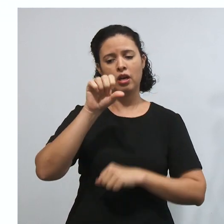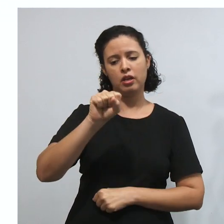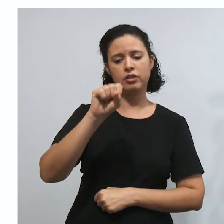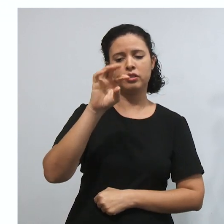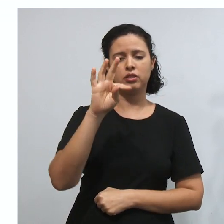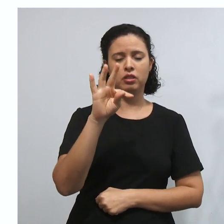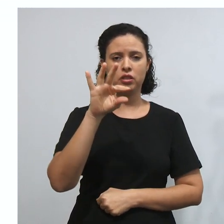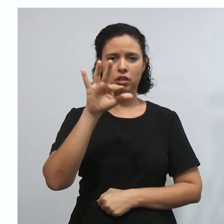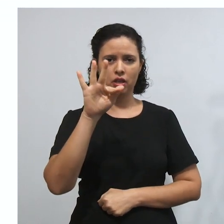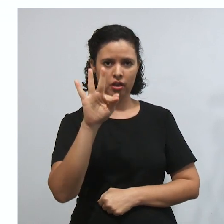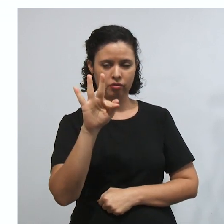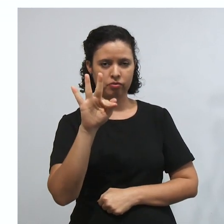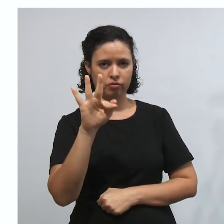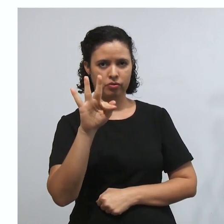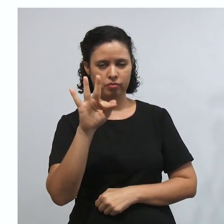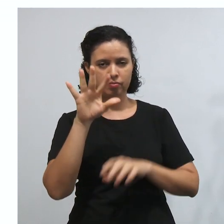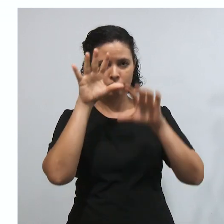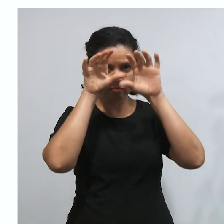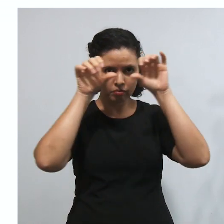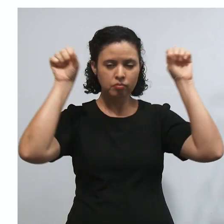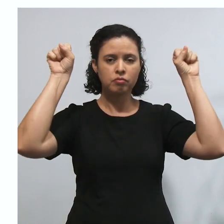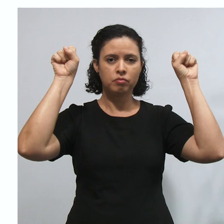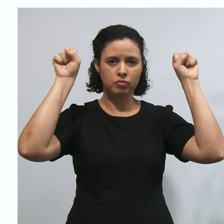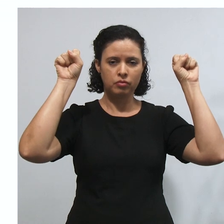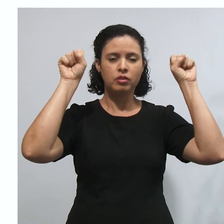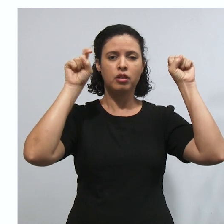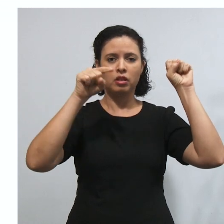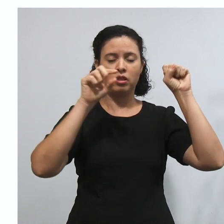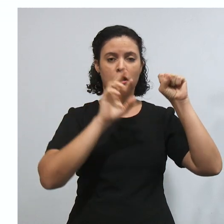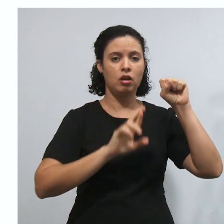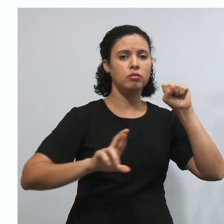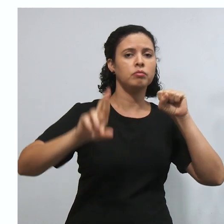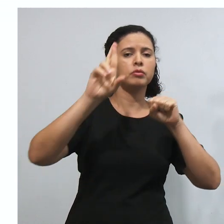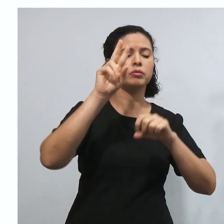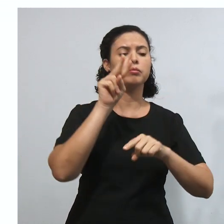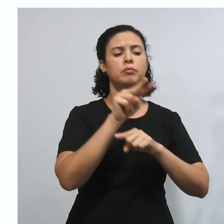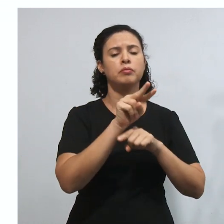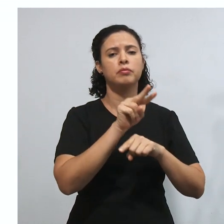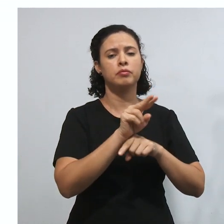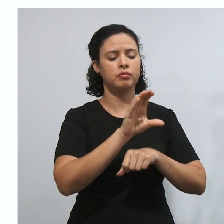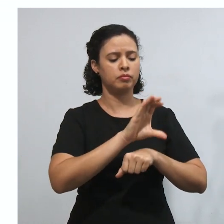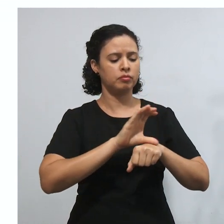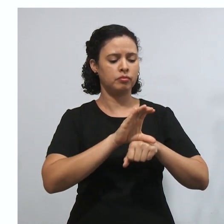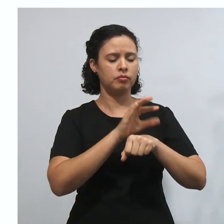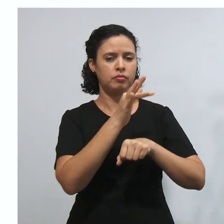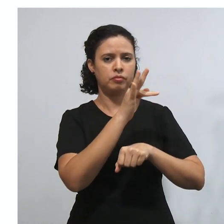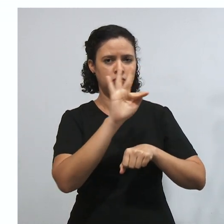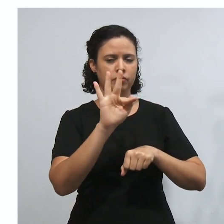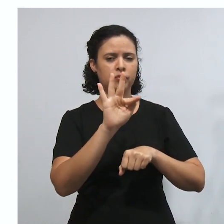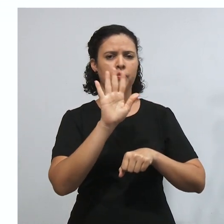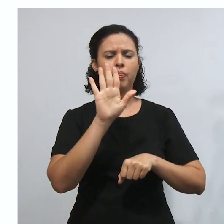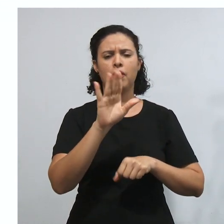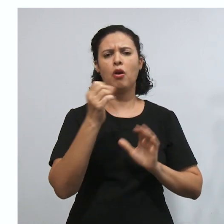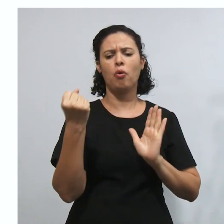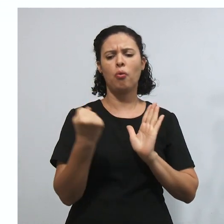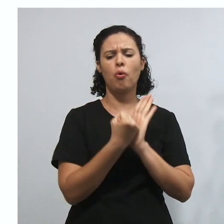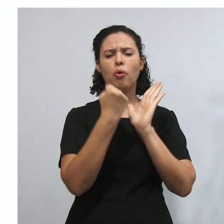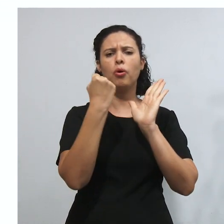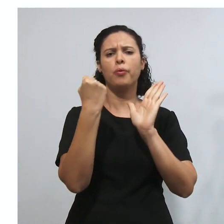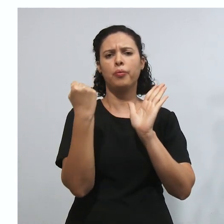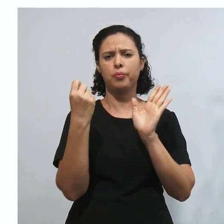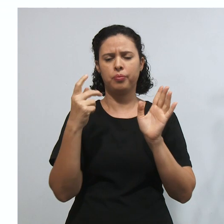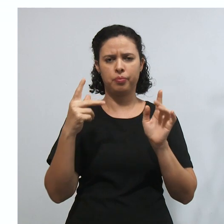Constituição Federal. E preciso também que você saiba que o que legitima esse controle de